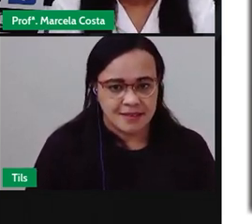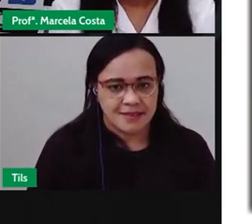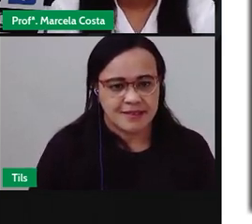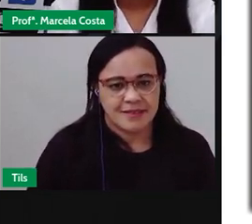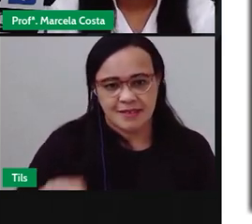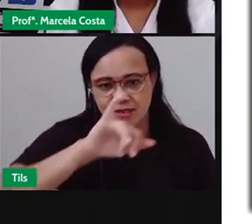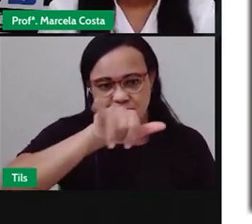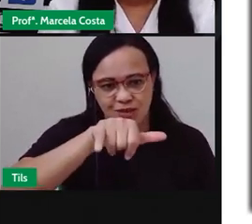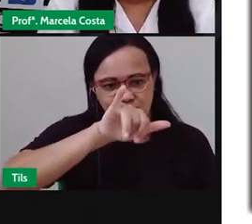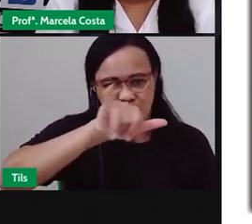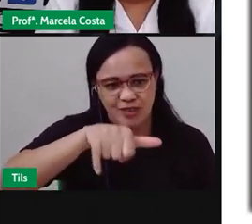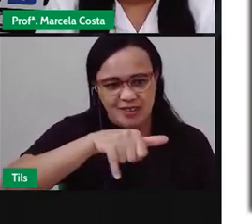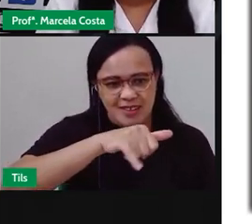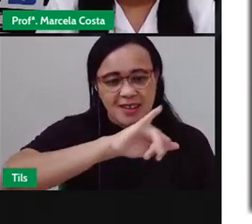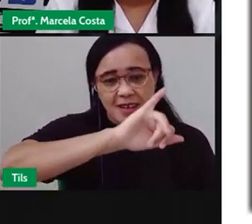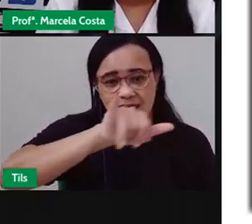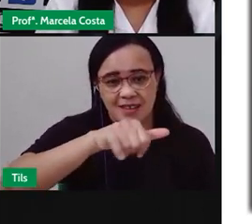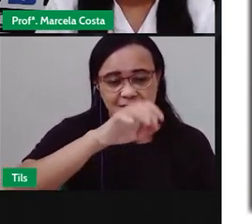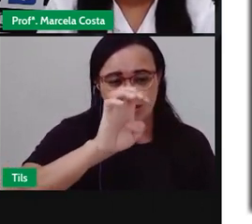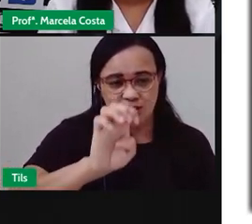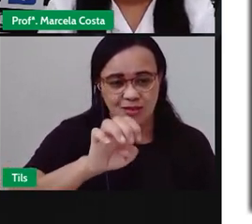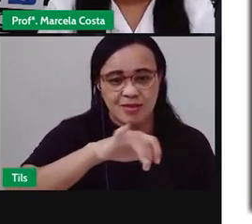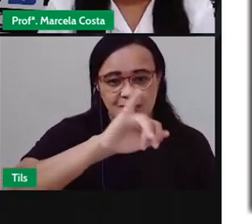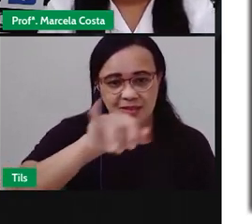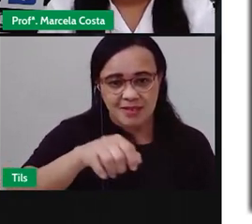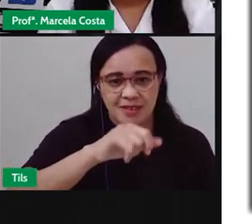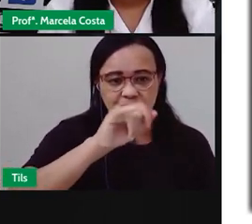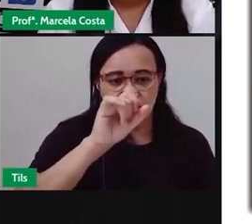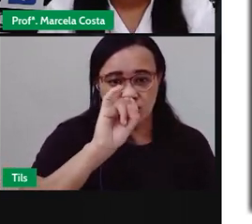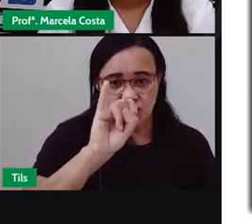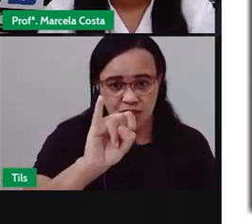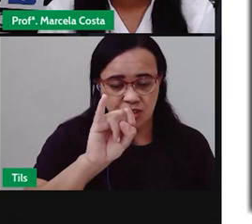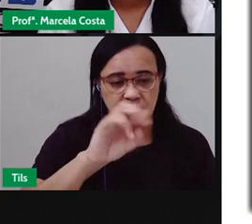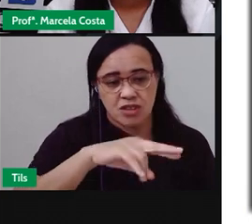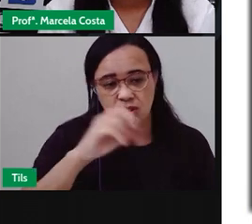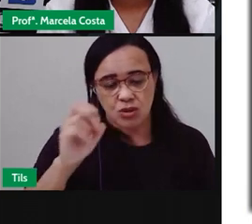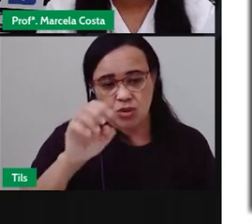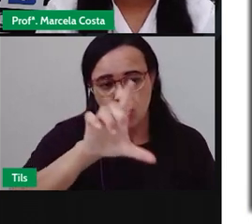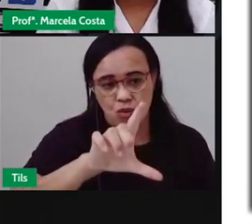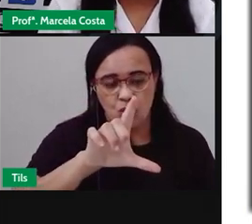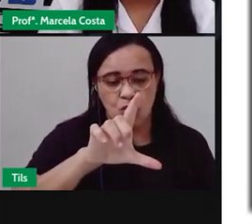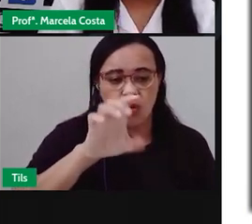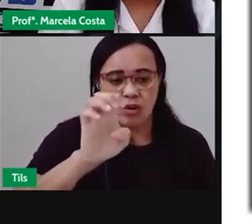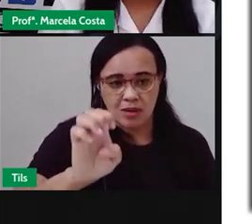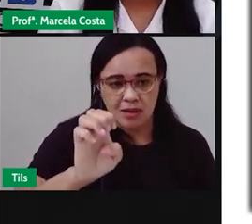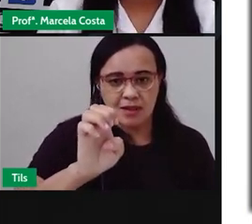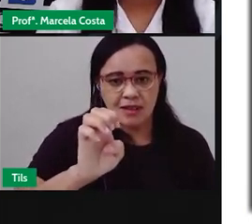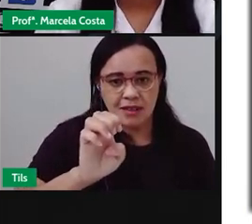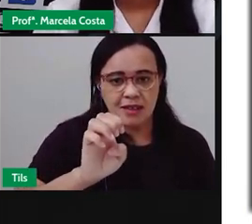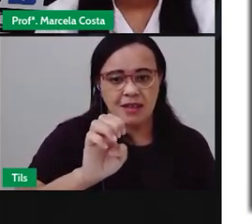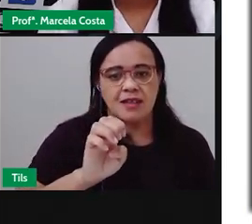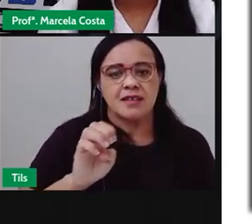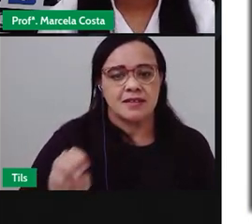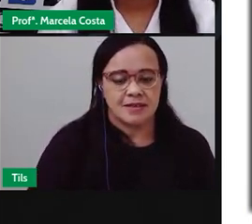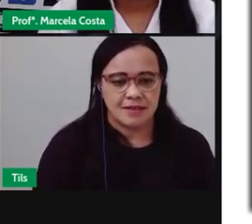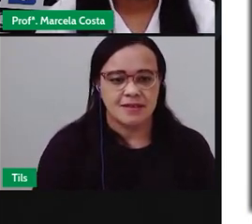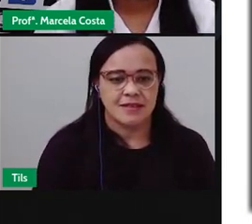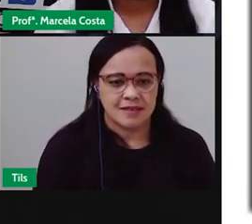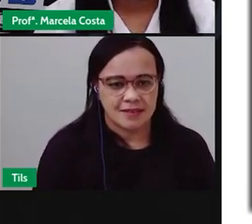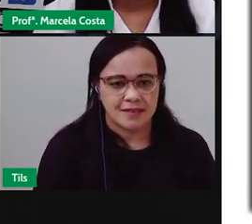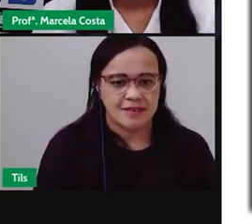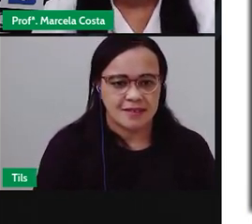U L É Lê Ele vai dizendo o nome e o som, né O